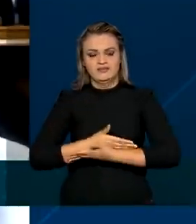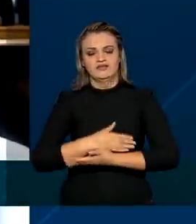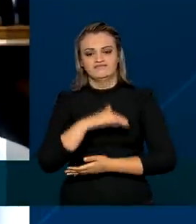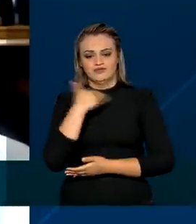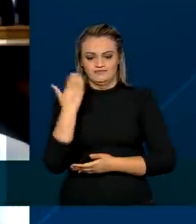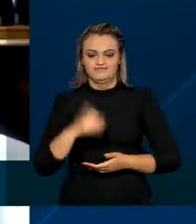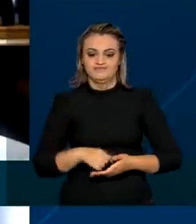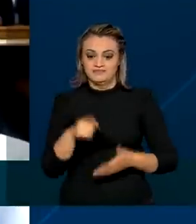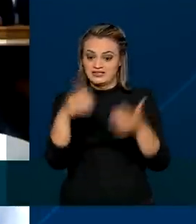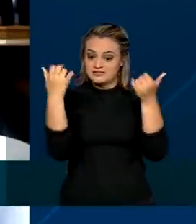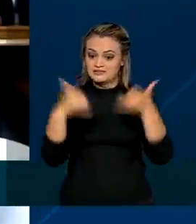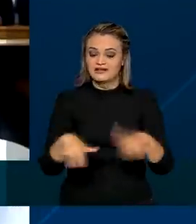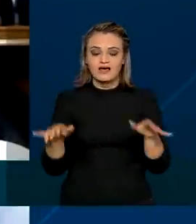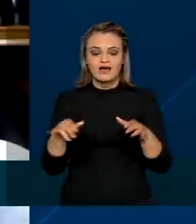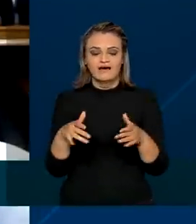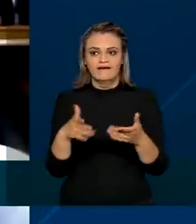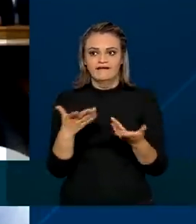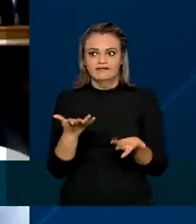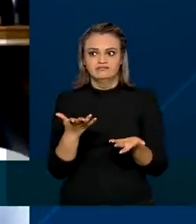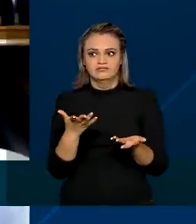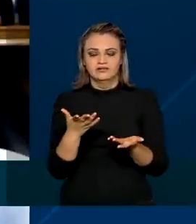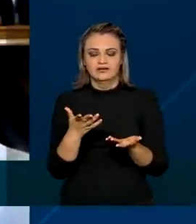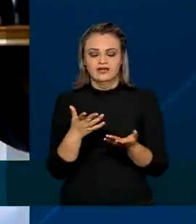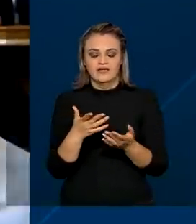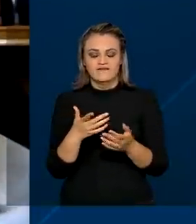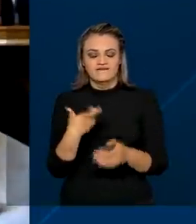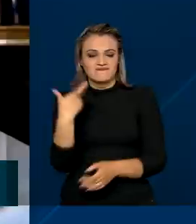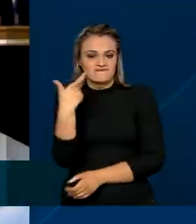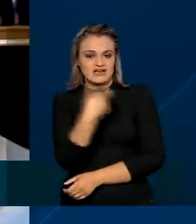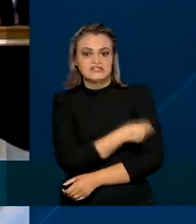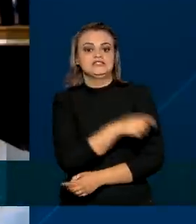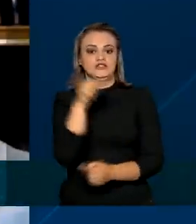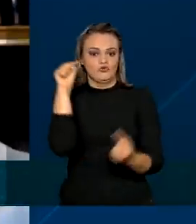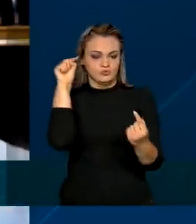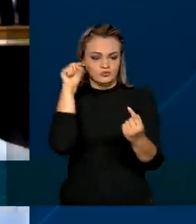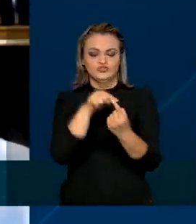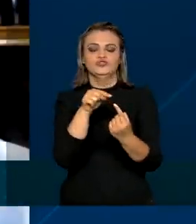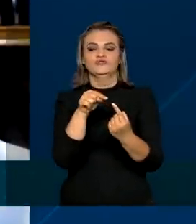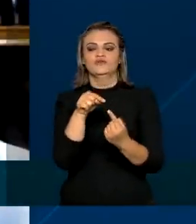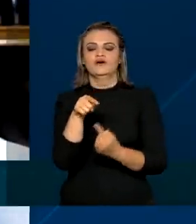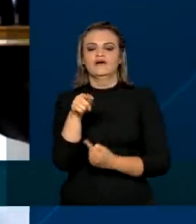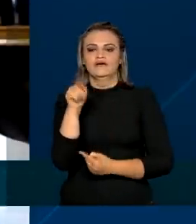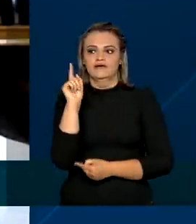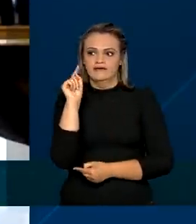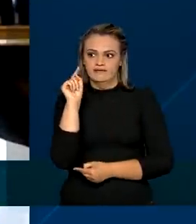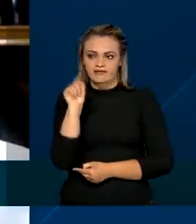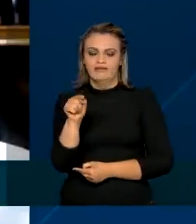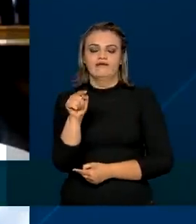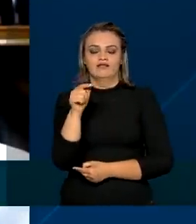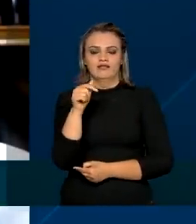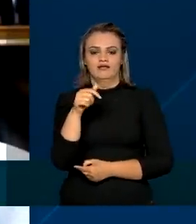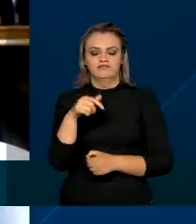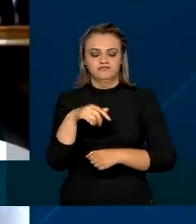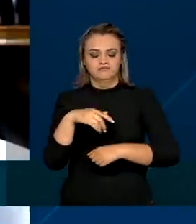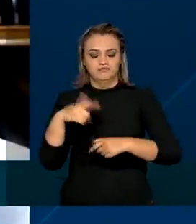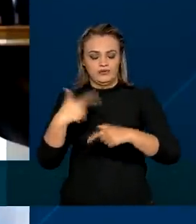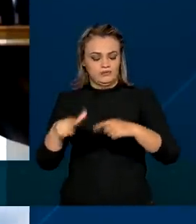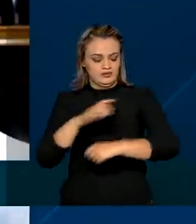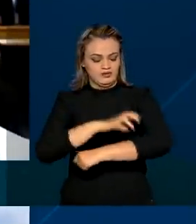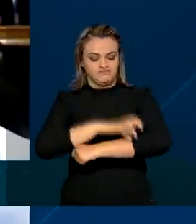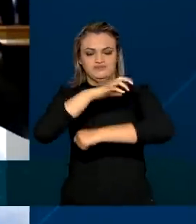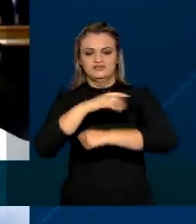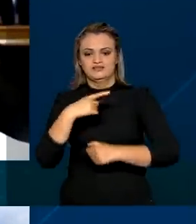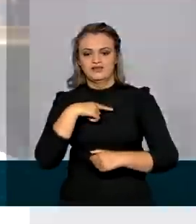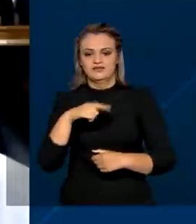claro absolutamente que a vacina tenha sido a causa dessa trombose e desse